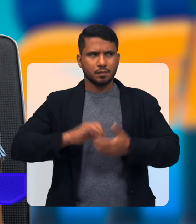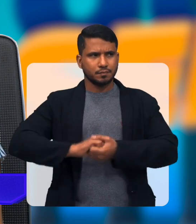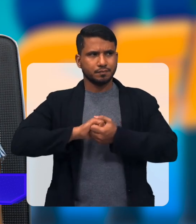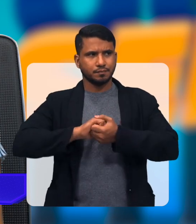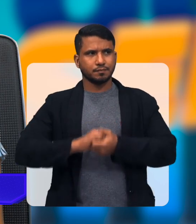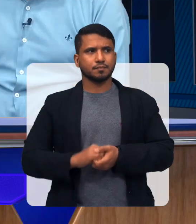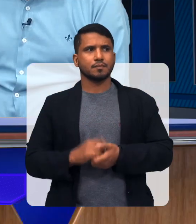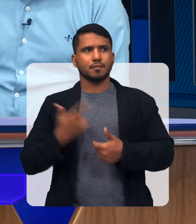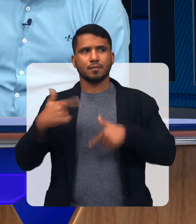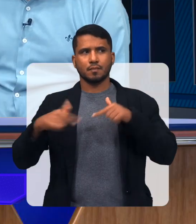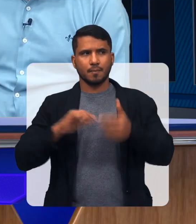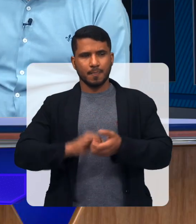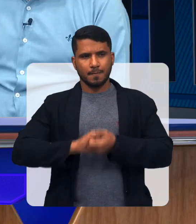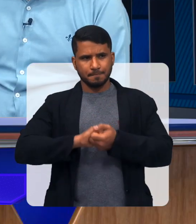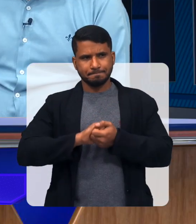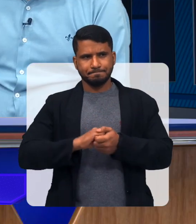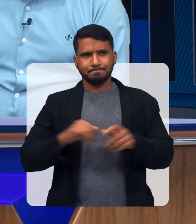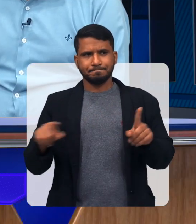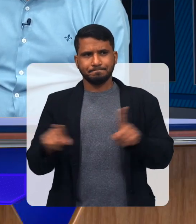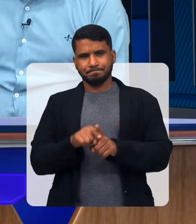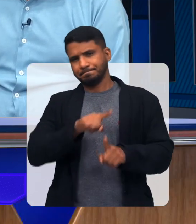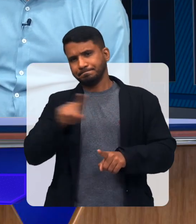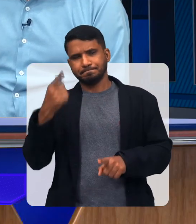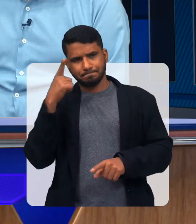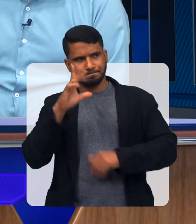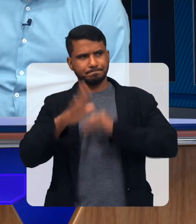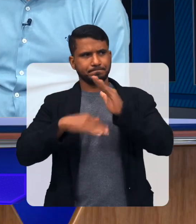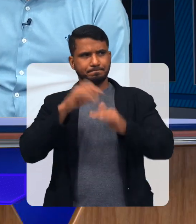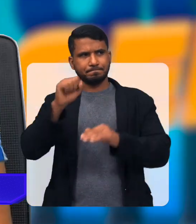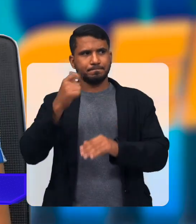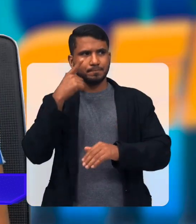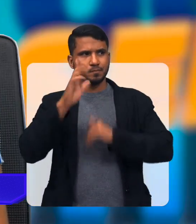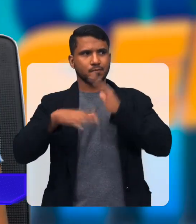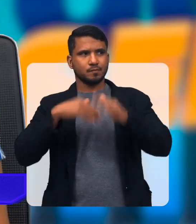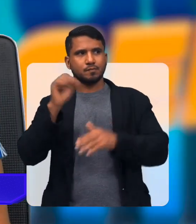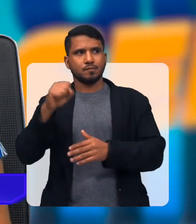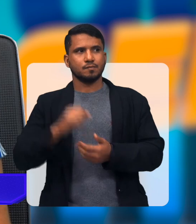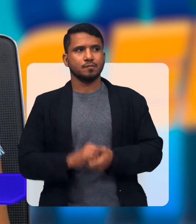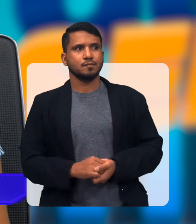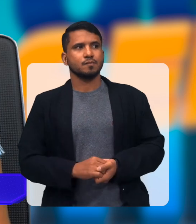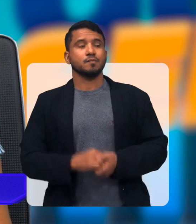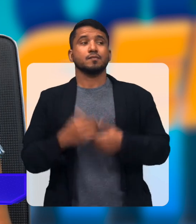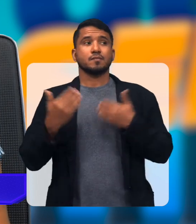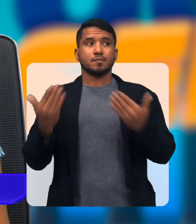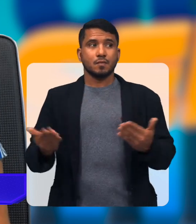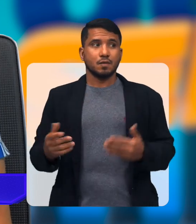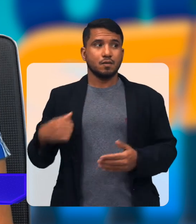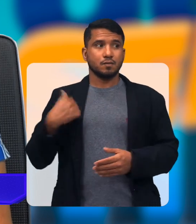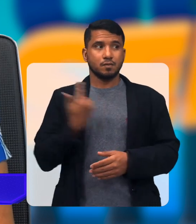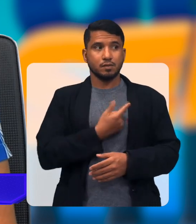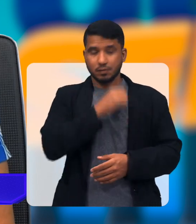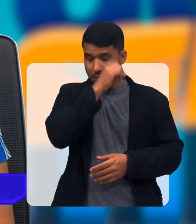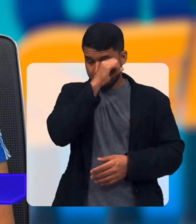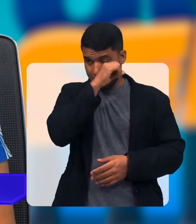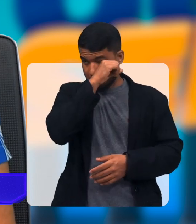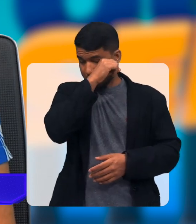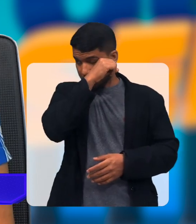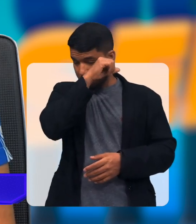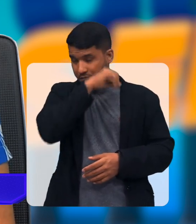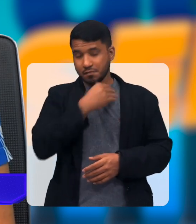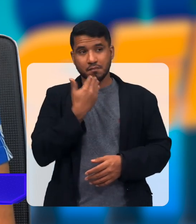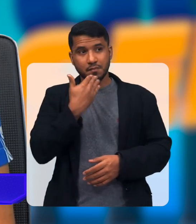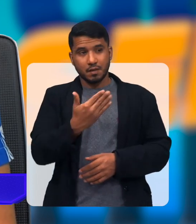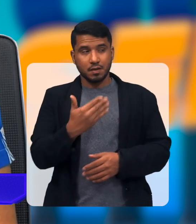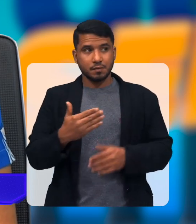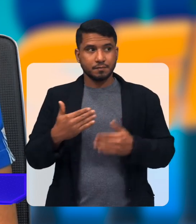Trabalhando em parceria Em parceria Em parceria Então eles avançam muito Eles evoluem muito Então a gente